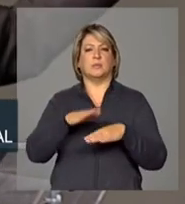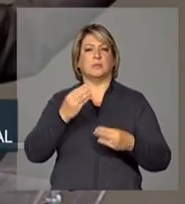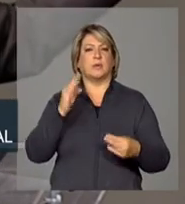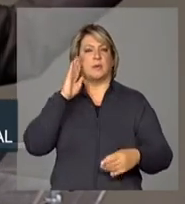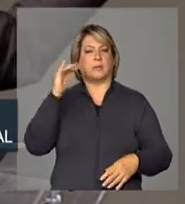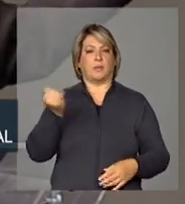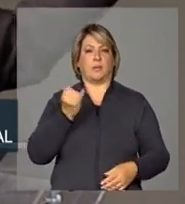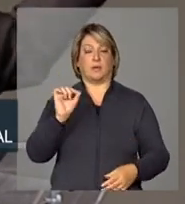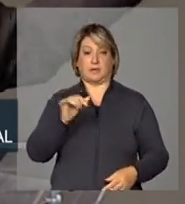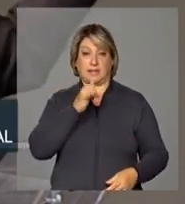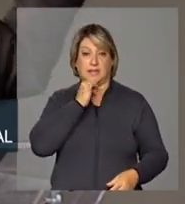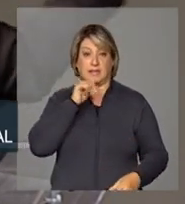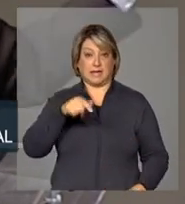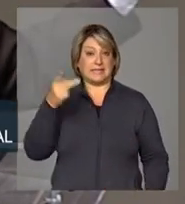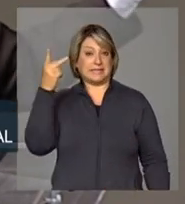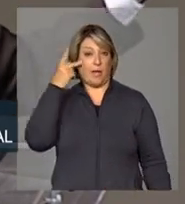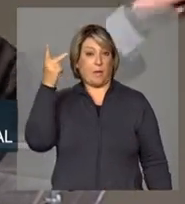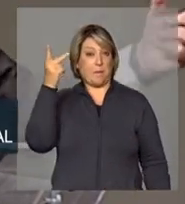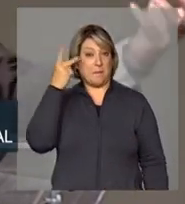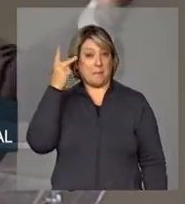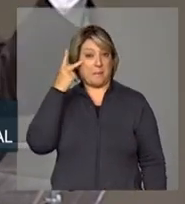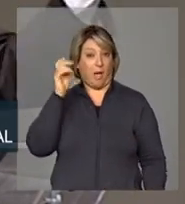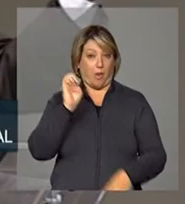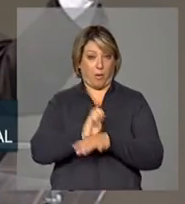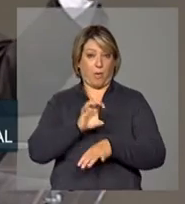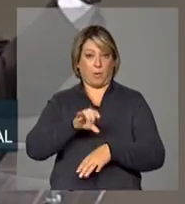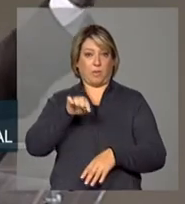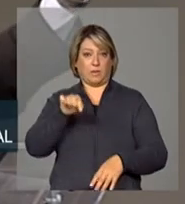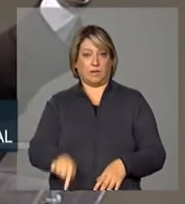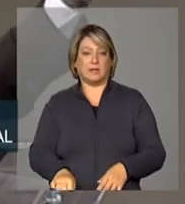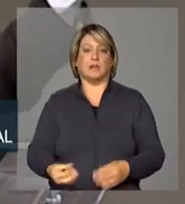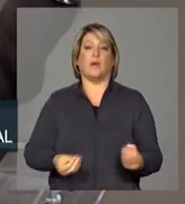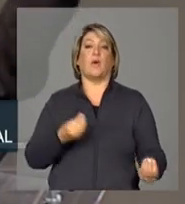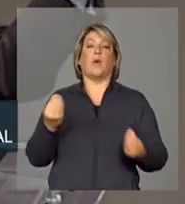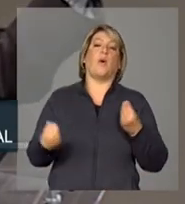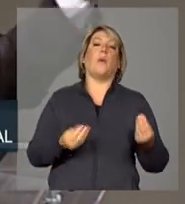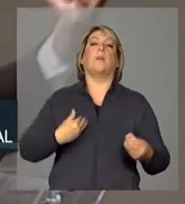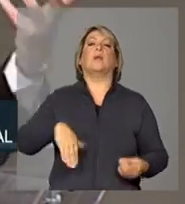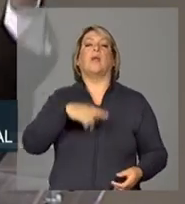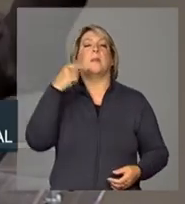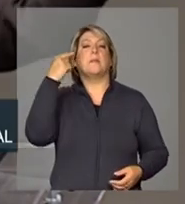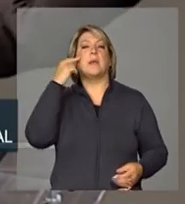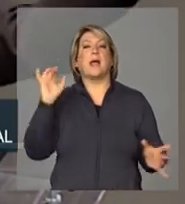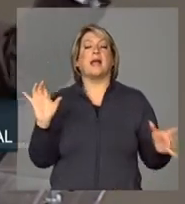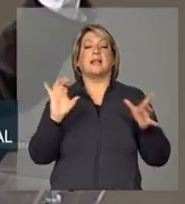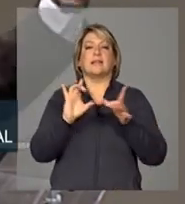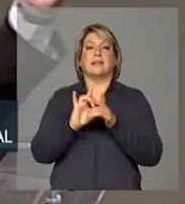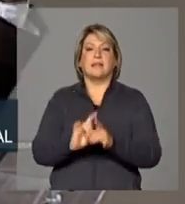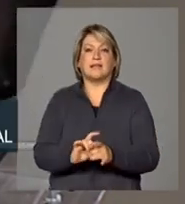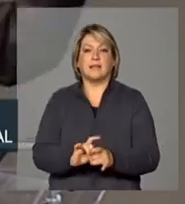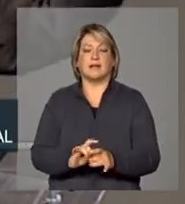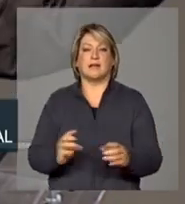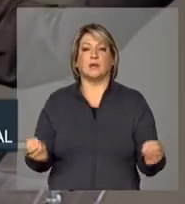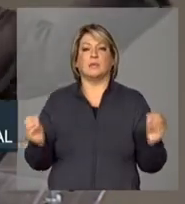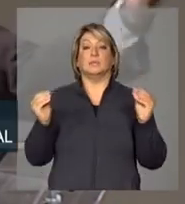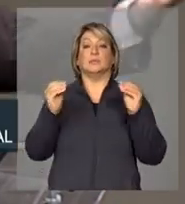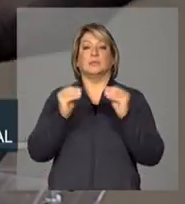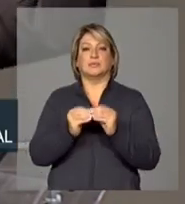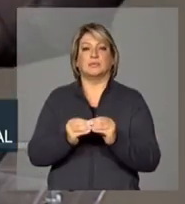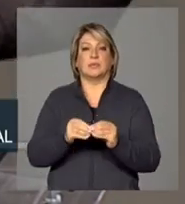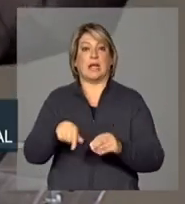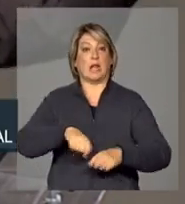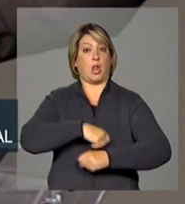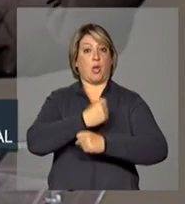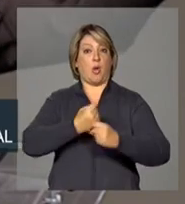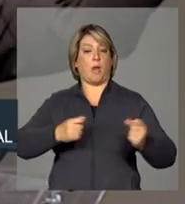Paulo nessa nova configuração. Como é que nós pensamos a integração, a complementaridade dessa